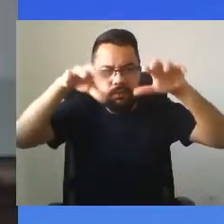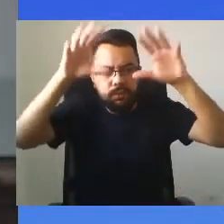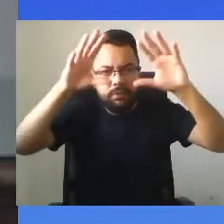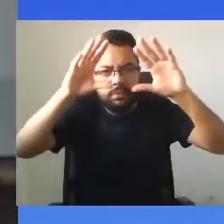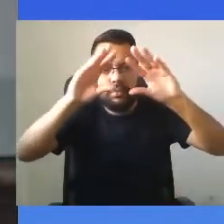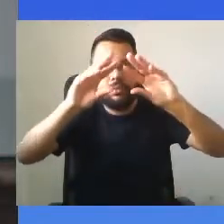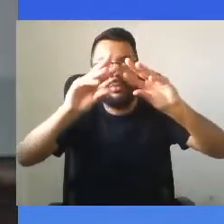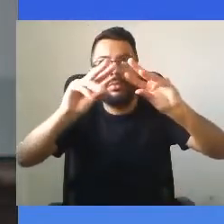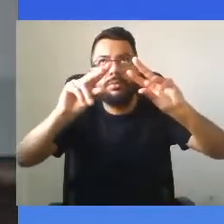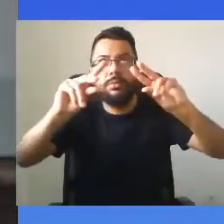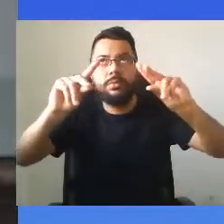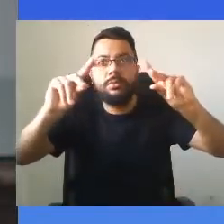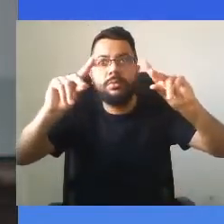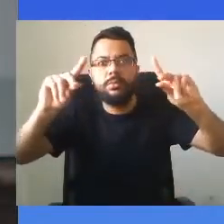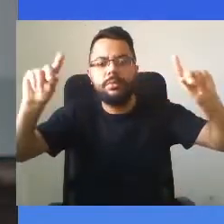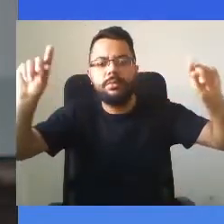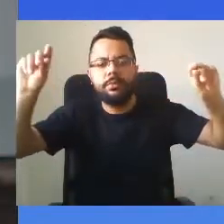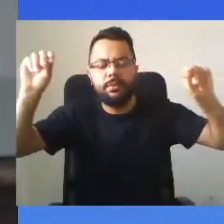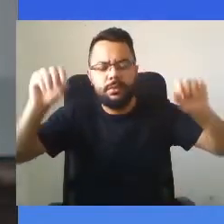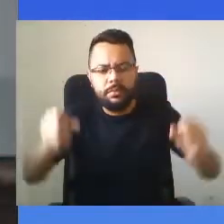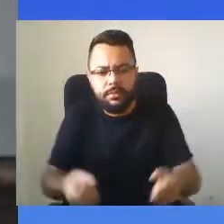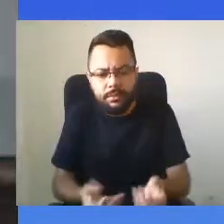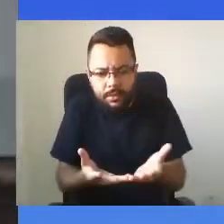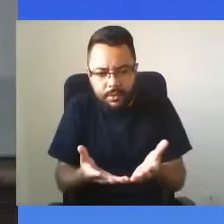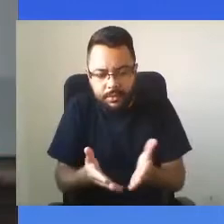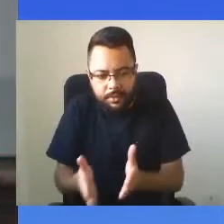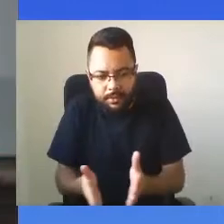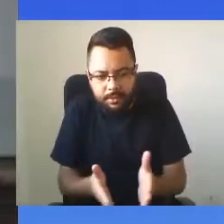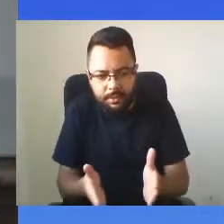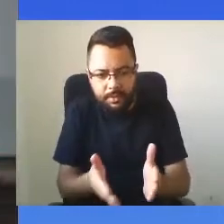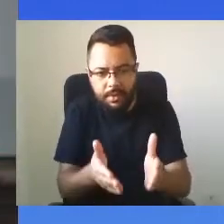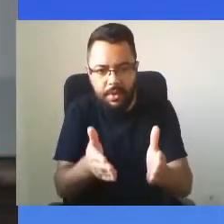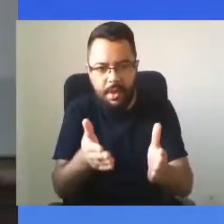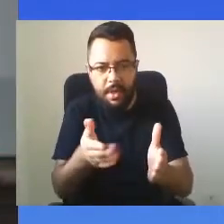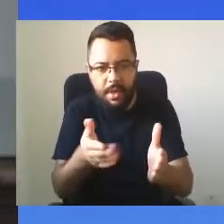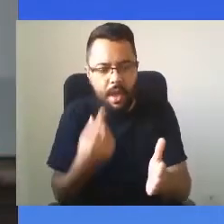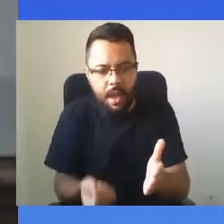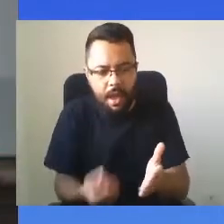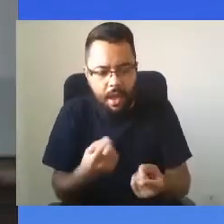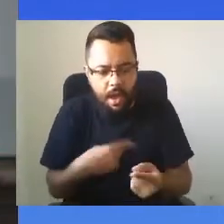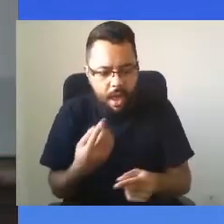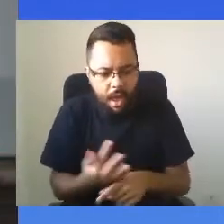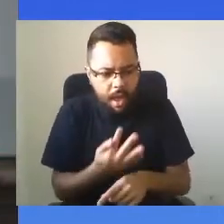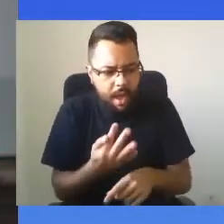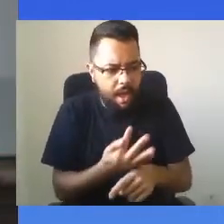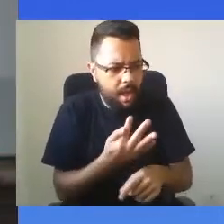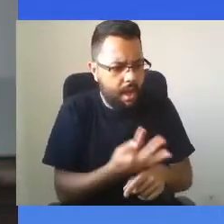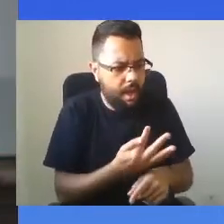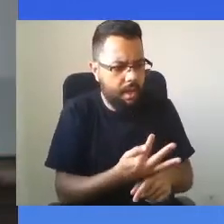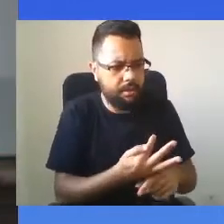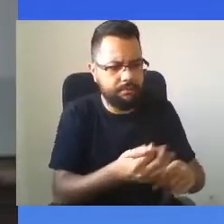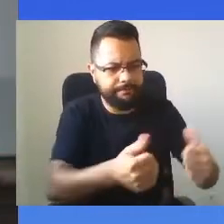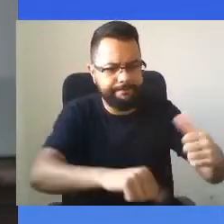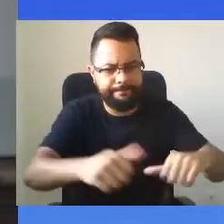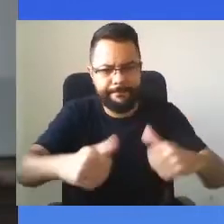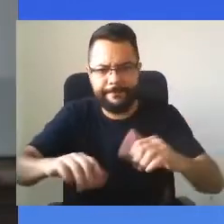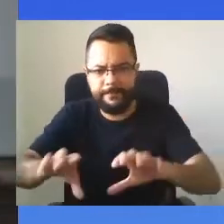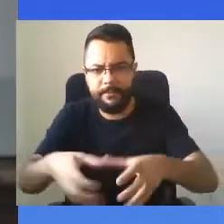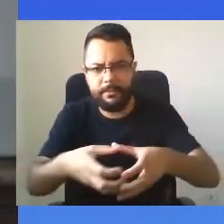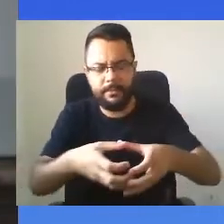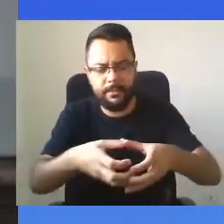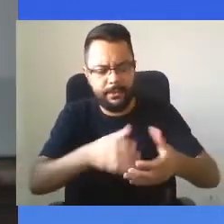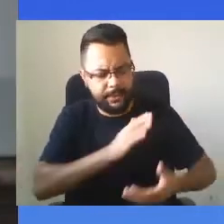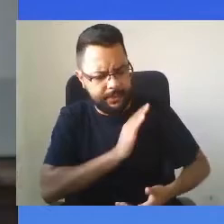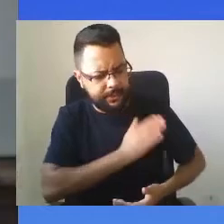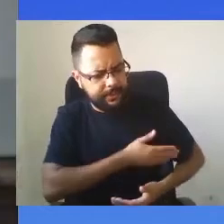caminhos e sejamos sobreviventes de um náfrágio coletivo, com o coração choroso